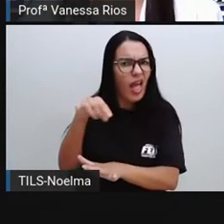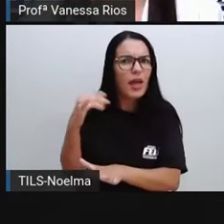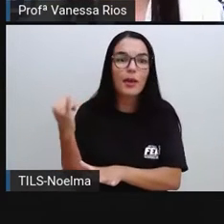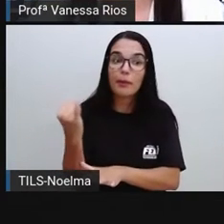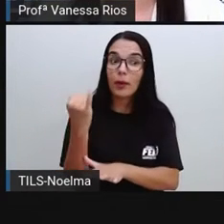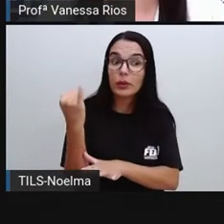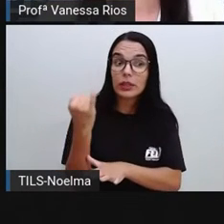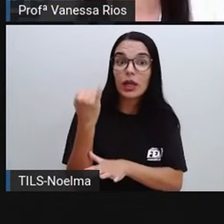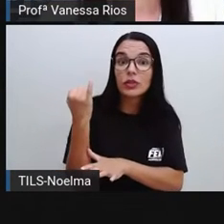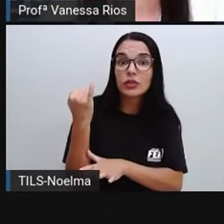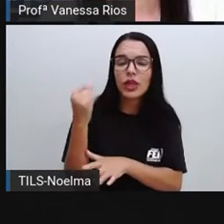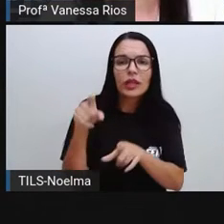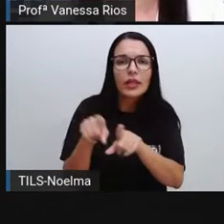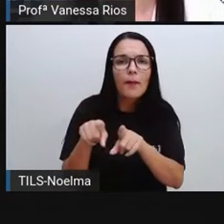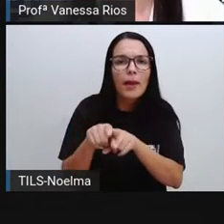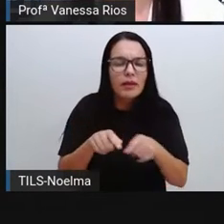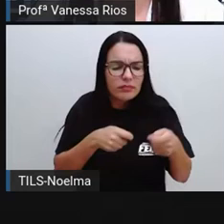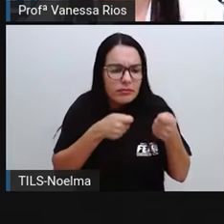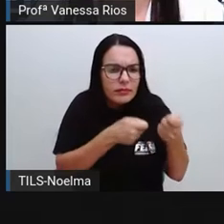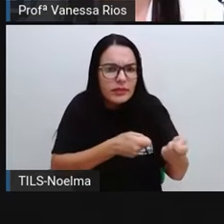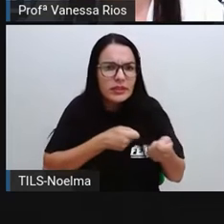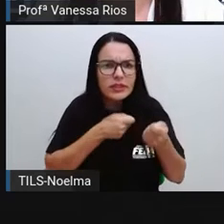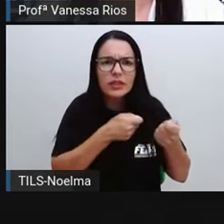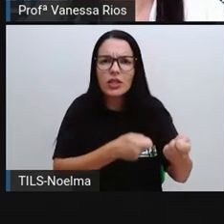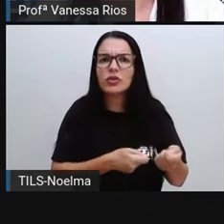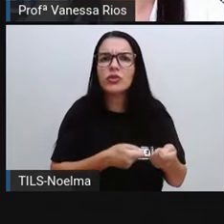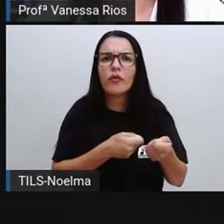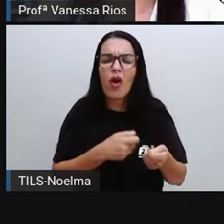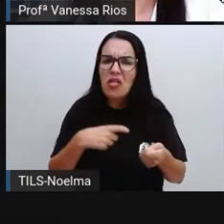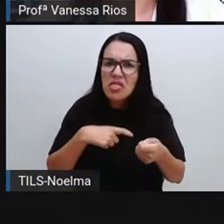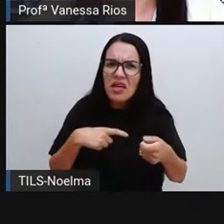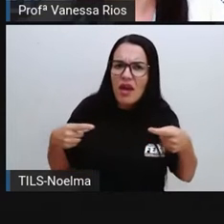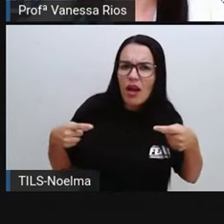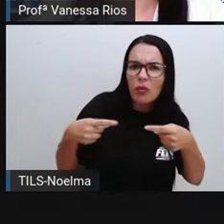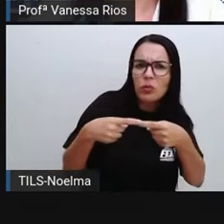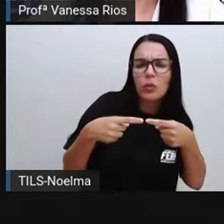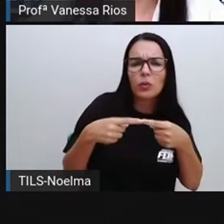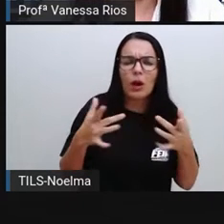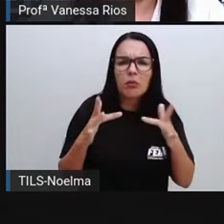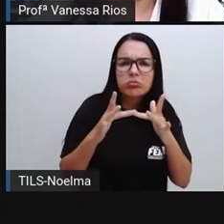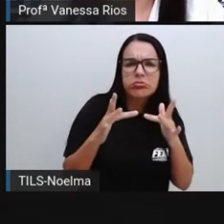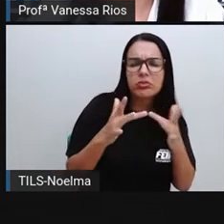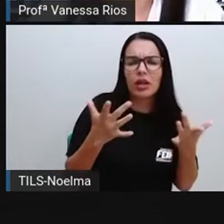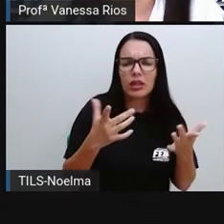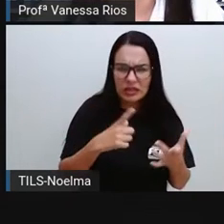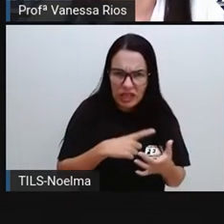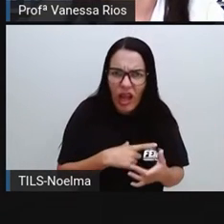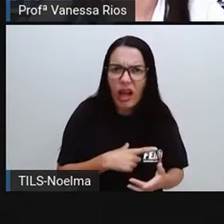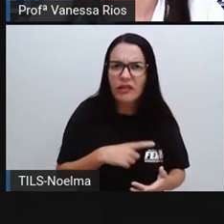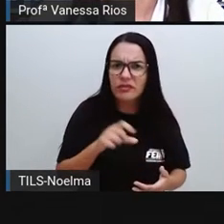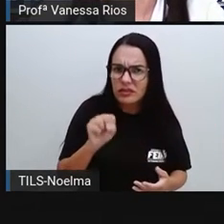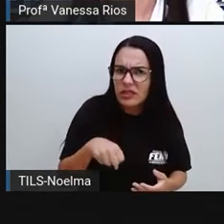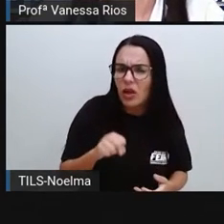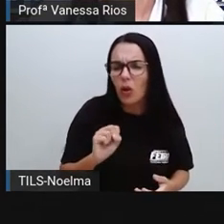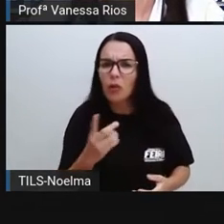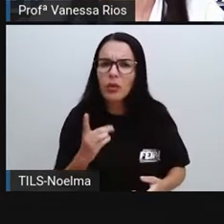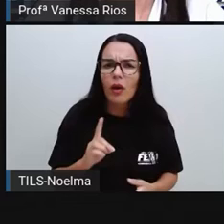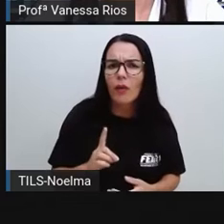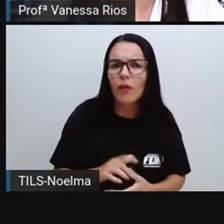Ela incentivou? Ela teve alguma ligação, alguma relação? Pense aí um pouquinho.